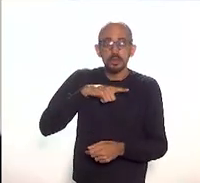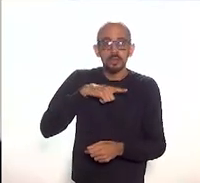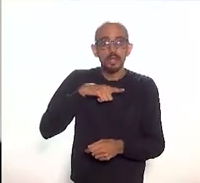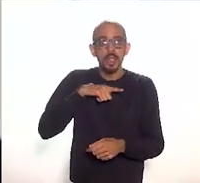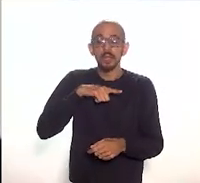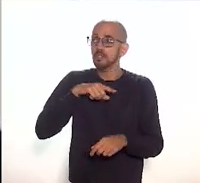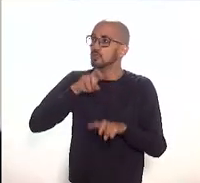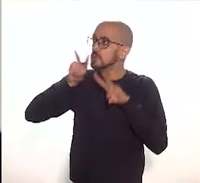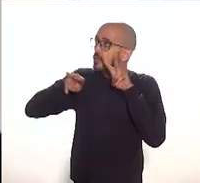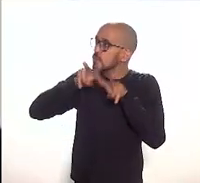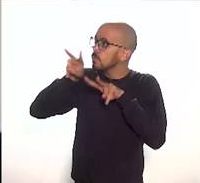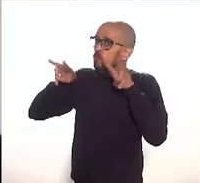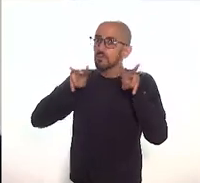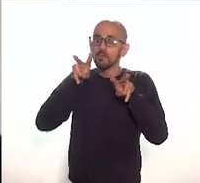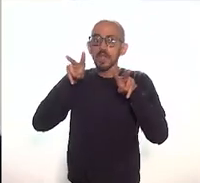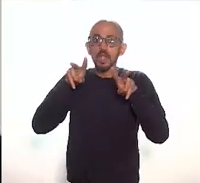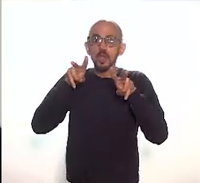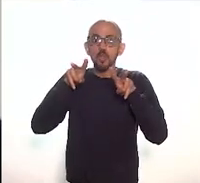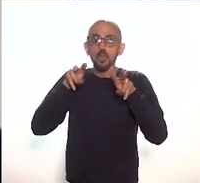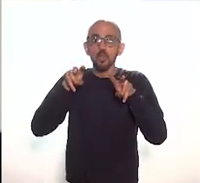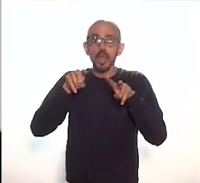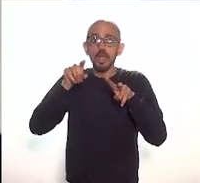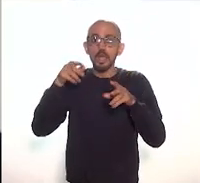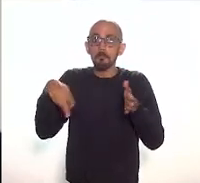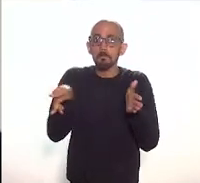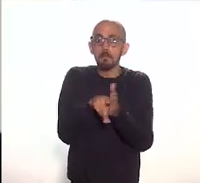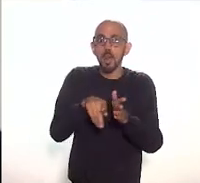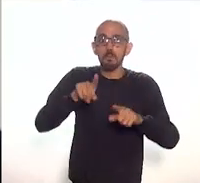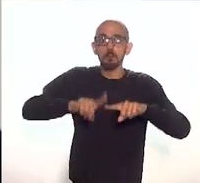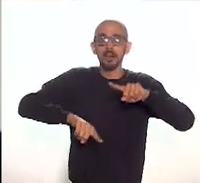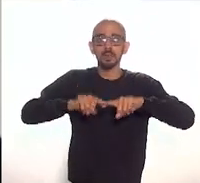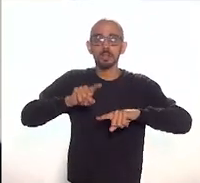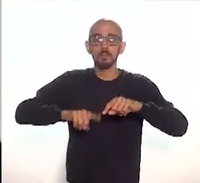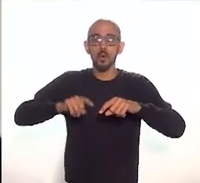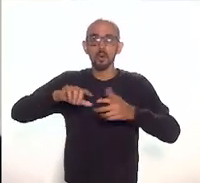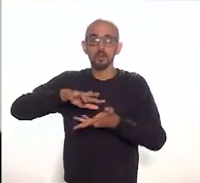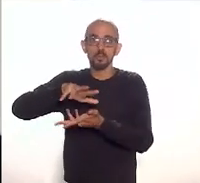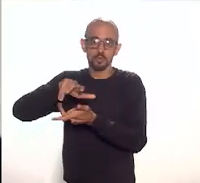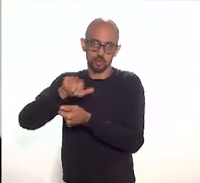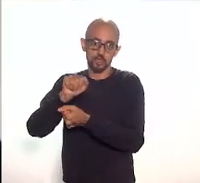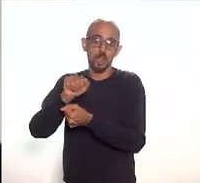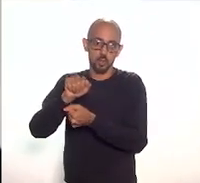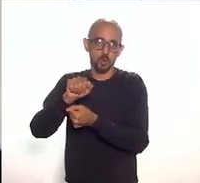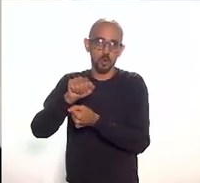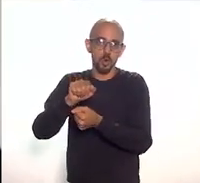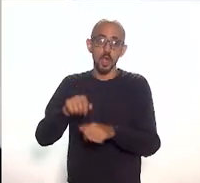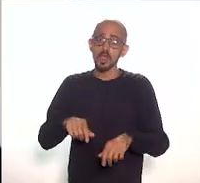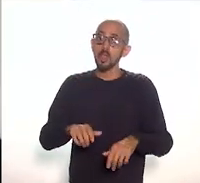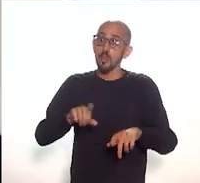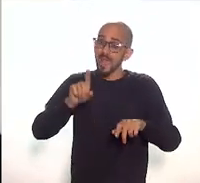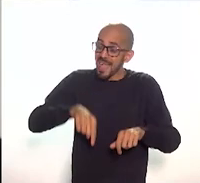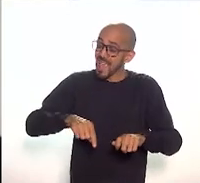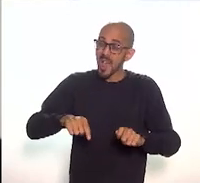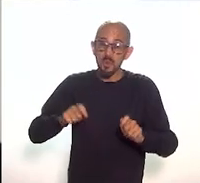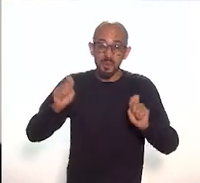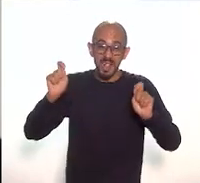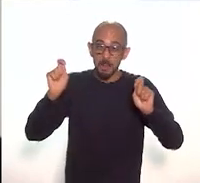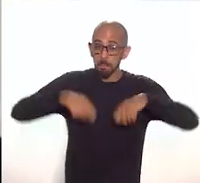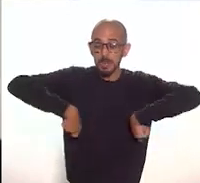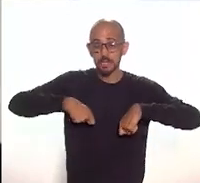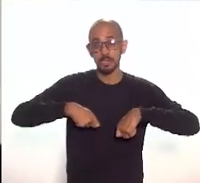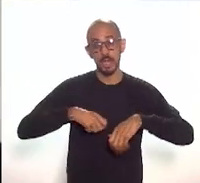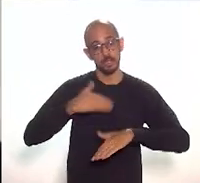paisagem cultural. Então, esse, eu acho que aí vem a maior potência do projeto em si.